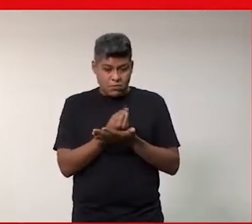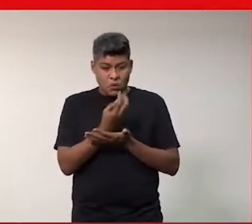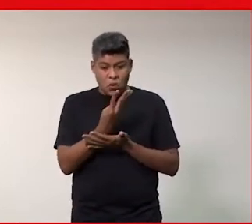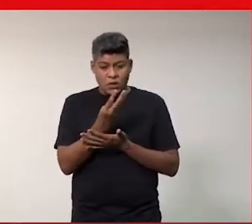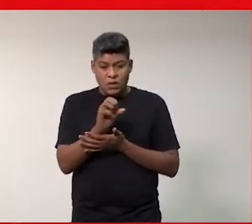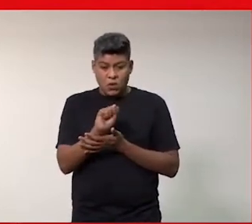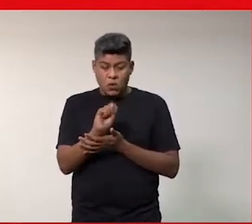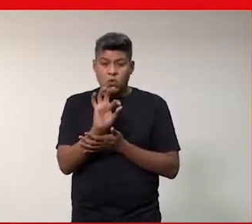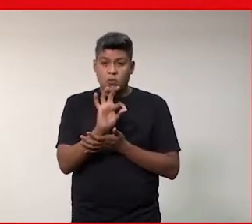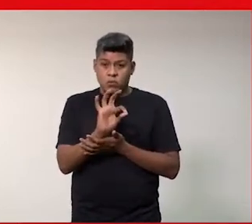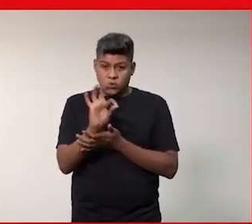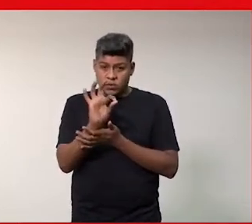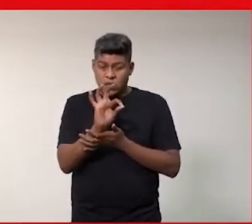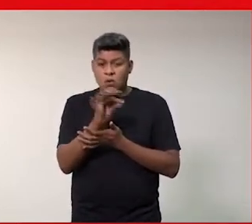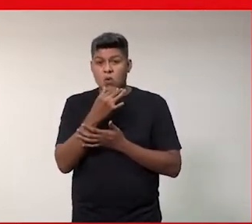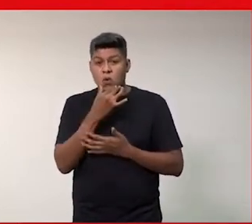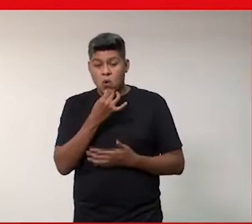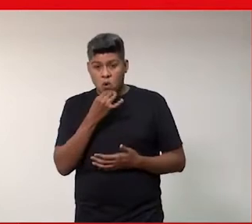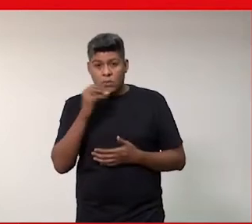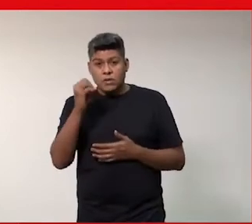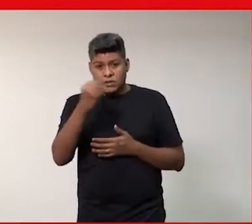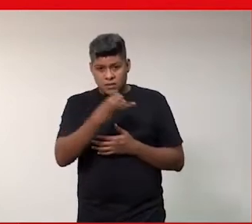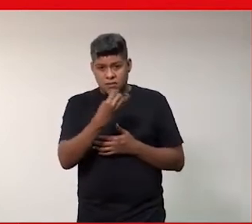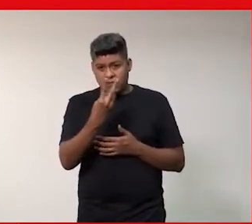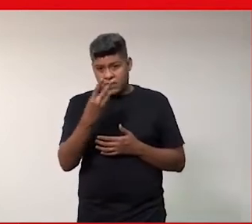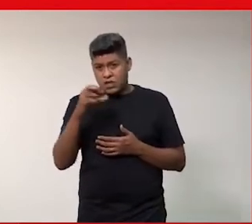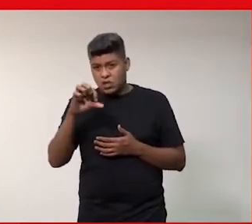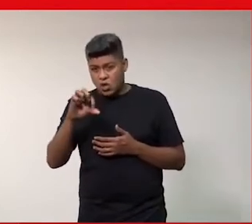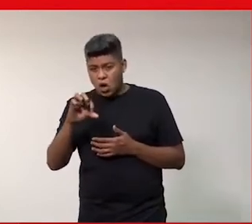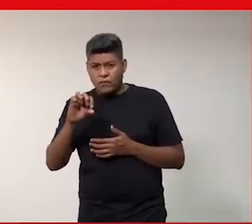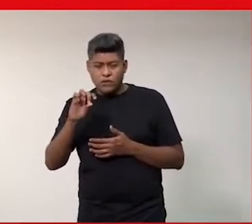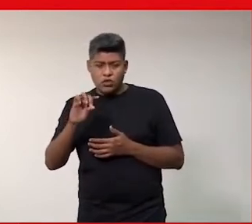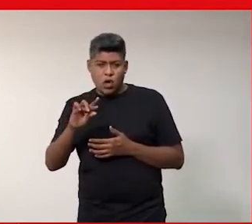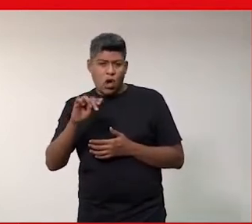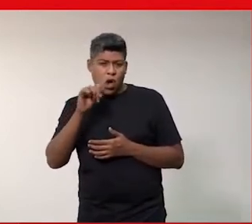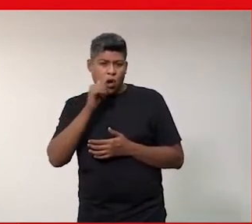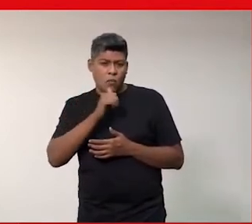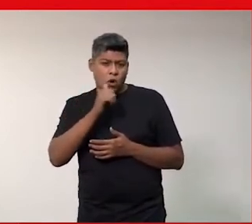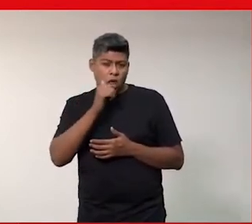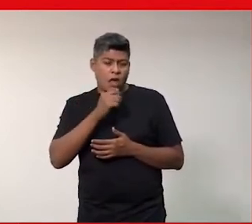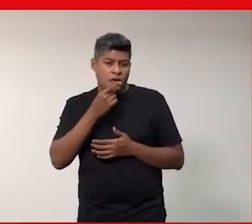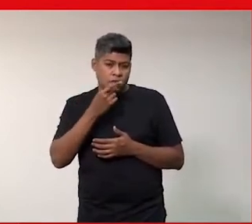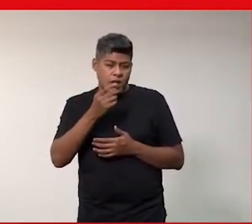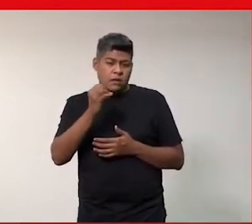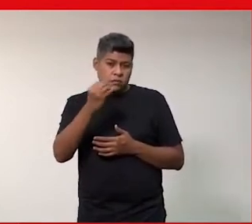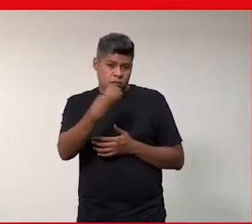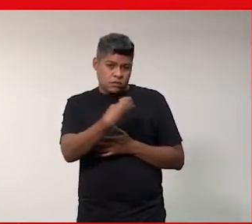% dos homens sim, 29% apenas das mulheres falaram que sim.